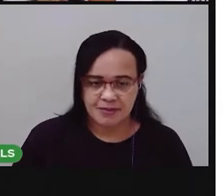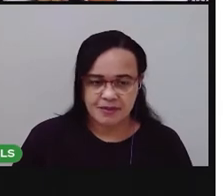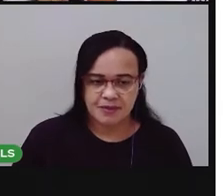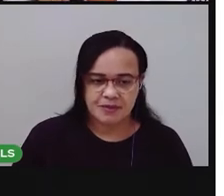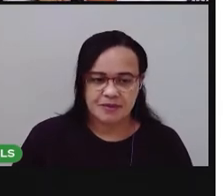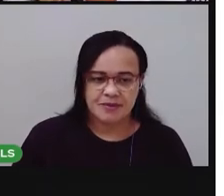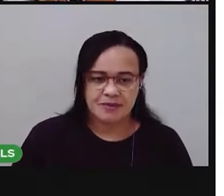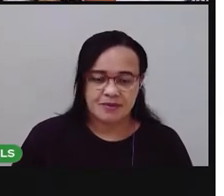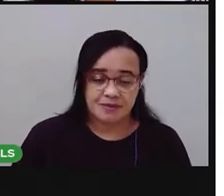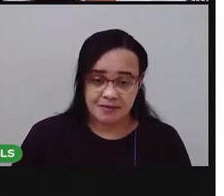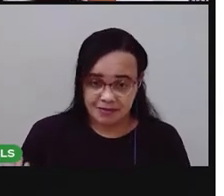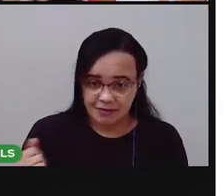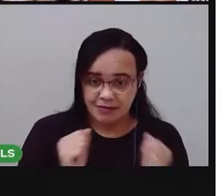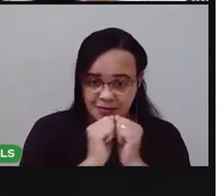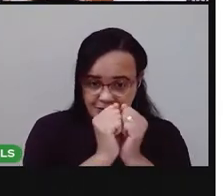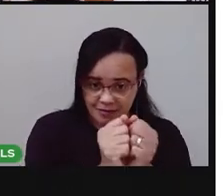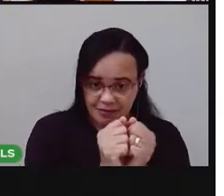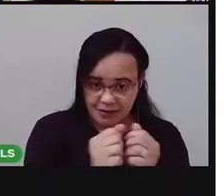Vamos juntos?